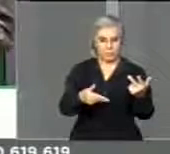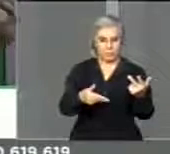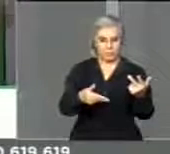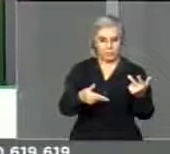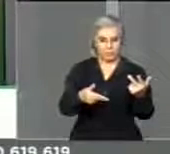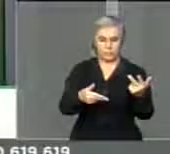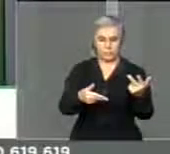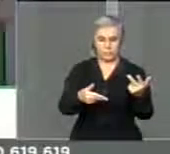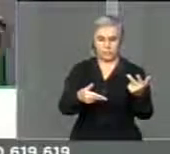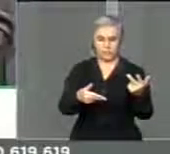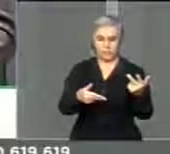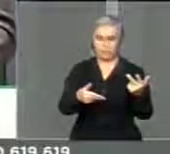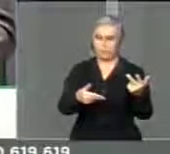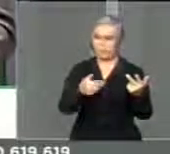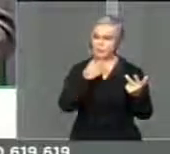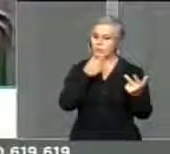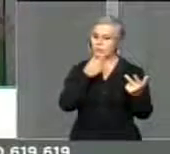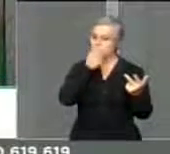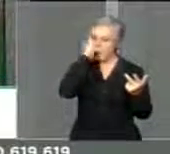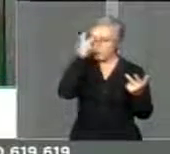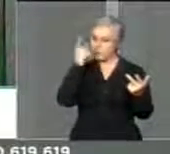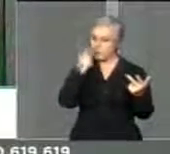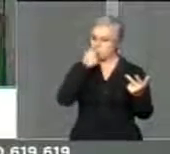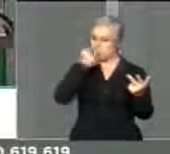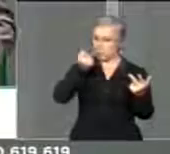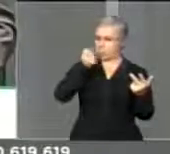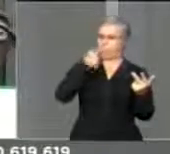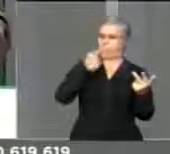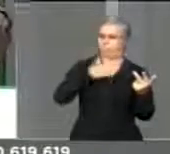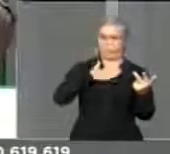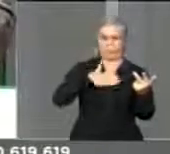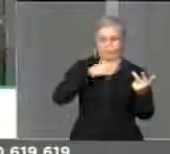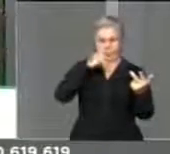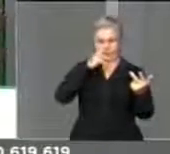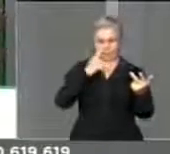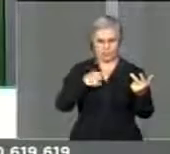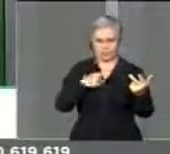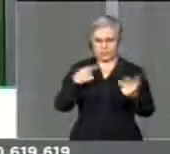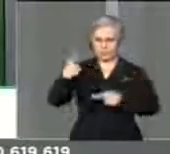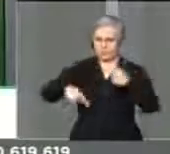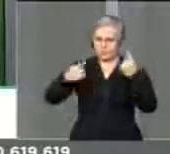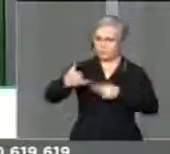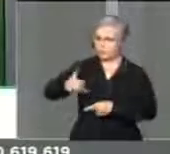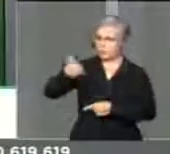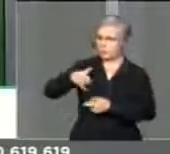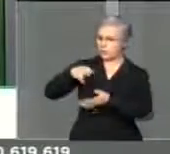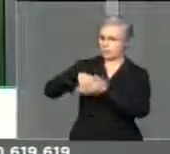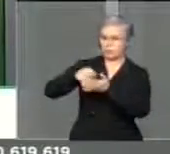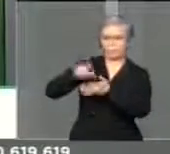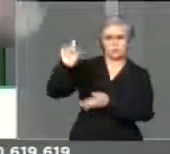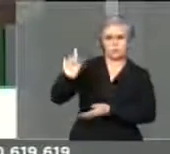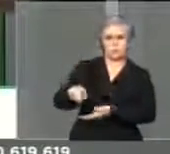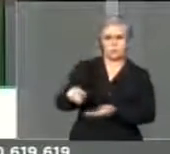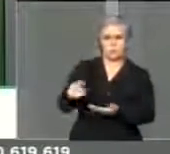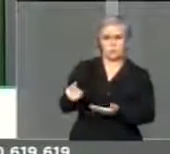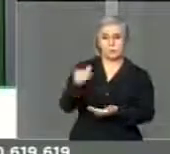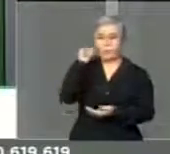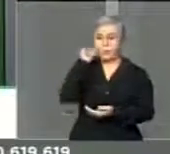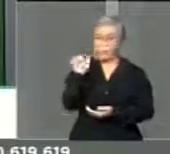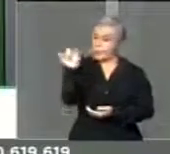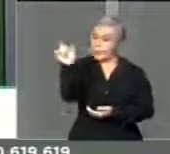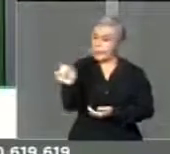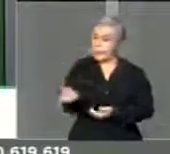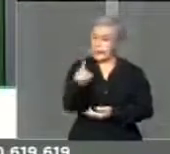Carina Vitral, cuspiu em mim no dia da votação de discussão da redução da maioridade penal. Ela, que é a